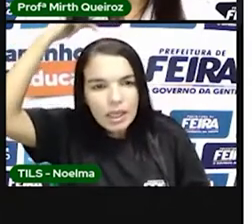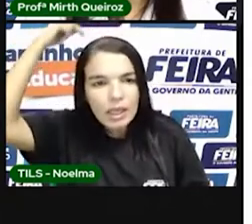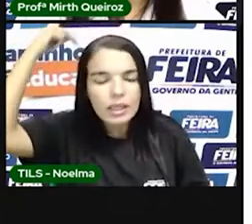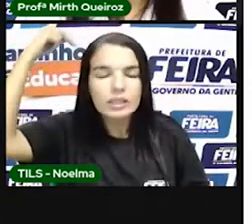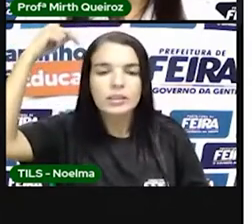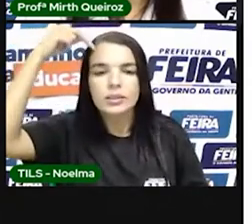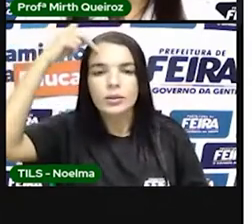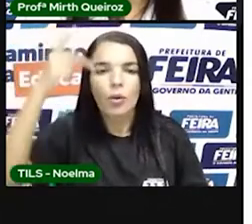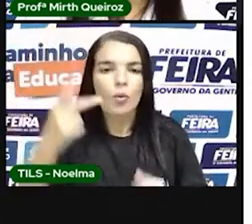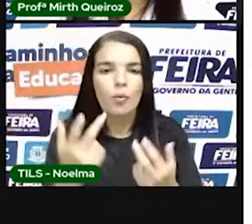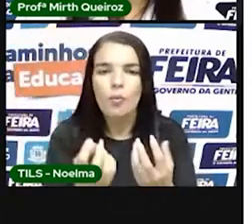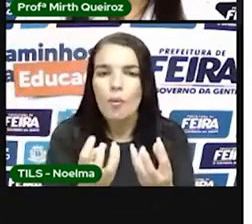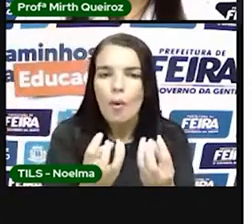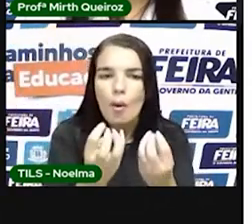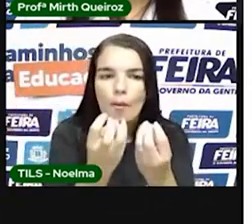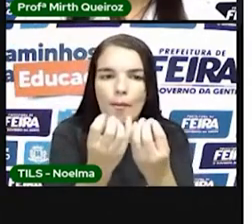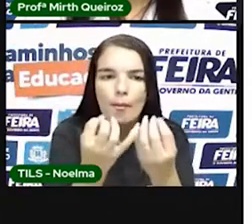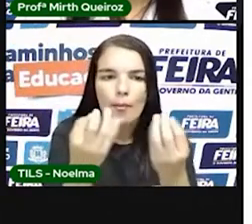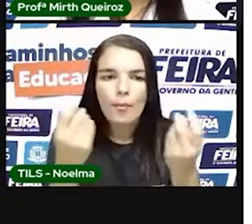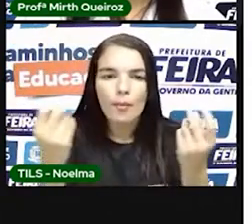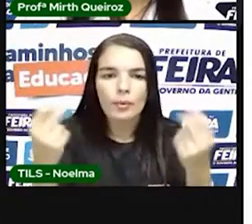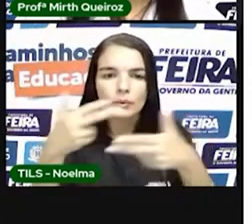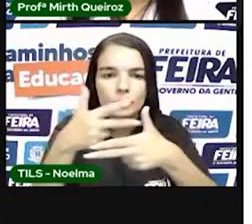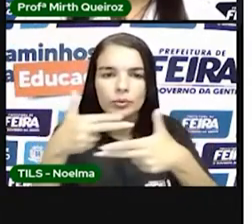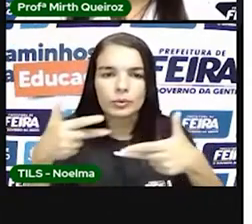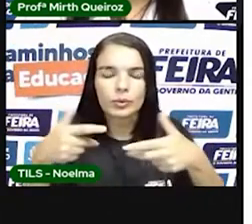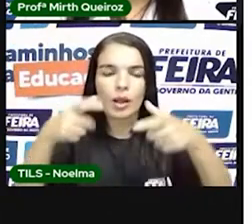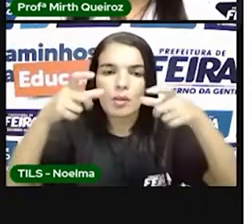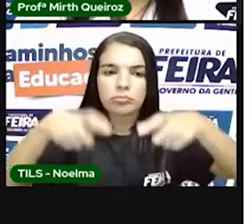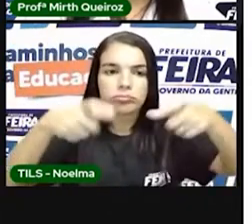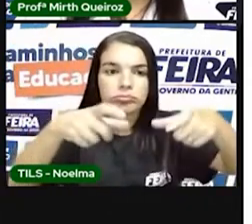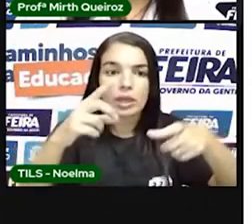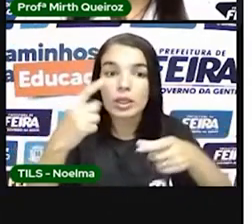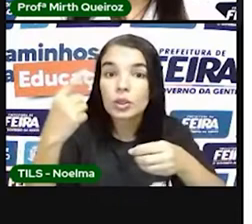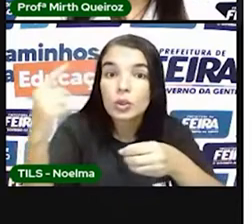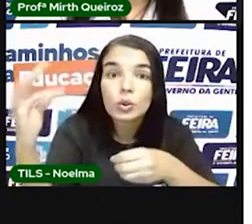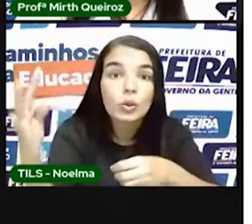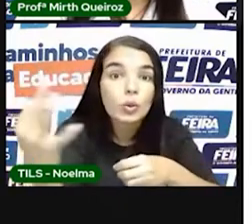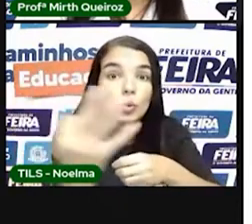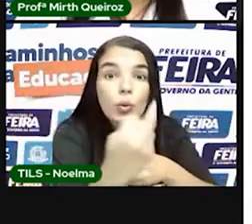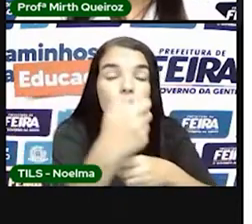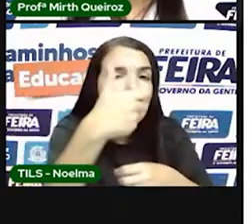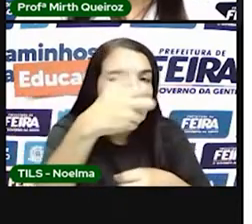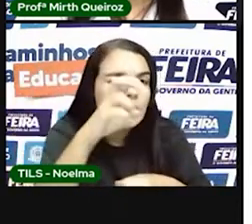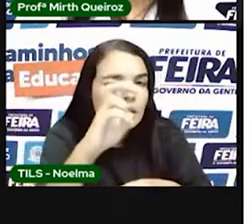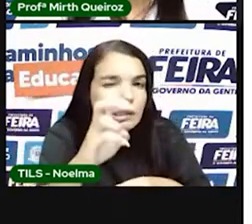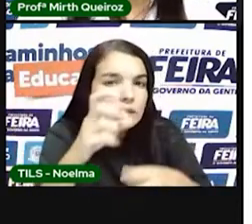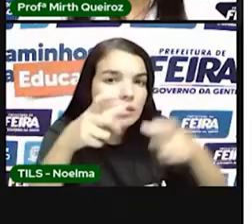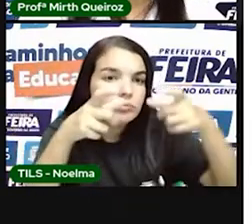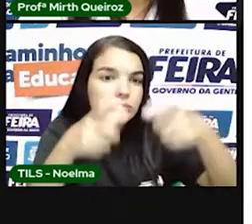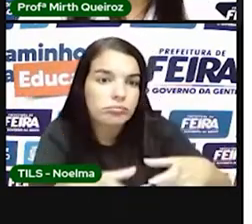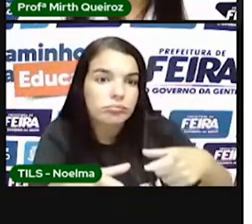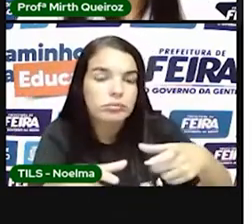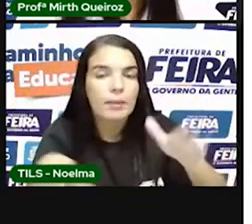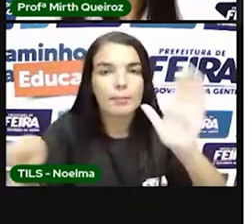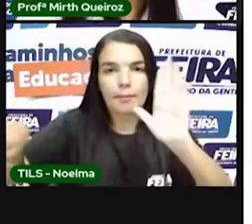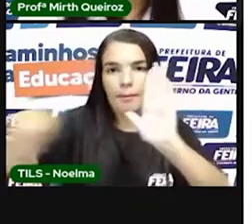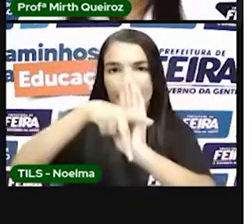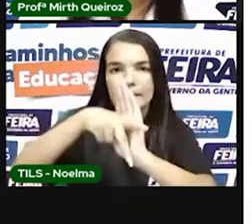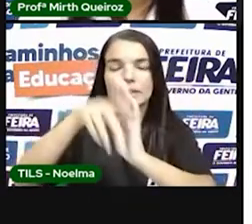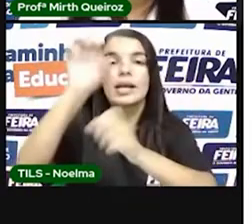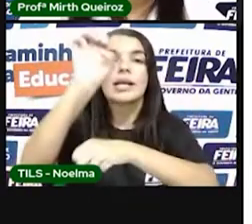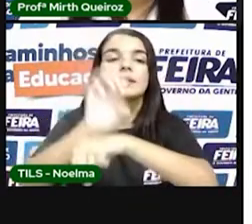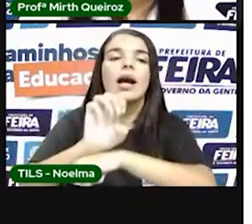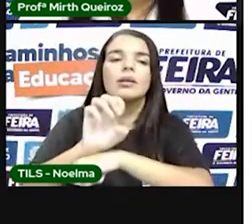pinhão, o de cima é o segundo pinhão, e Santana. Todos esses aqui formavam as capitanias hereditárias